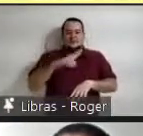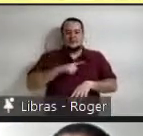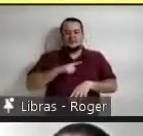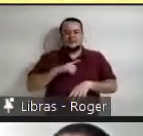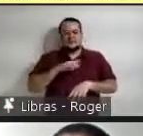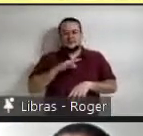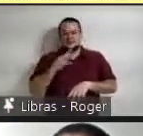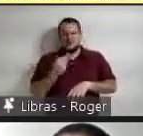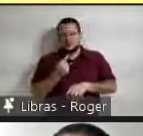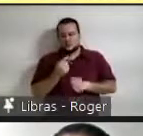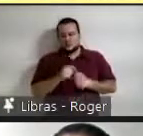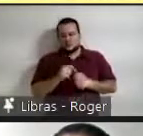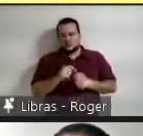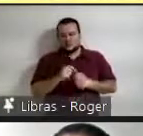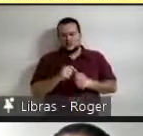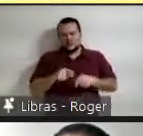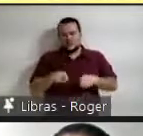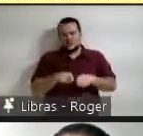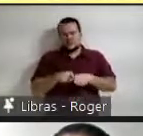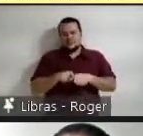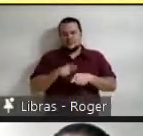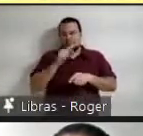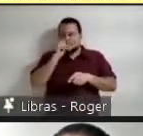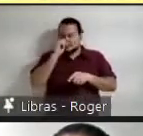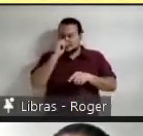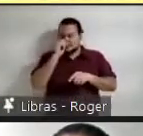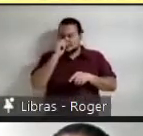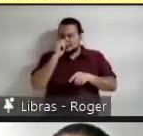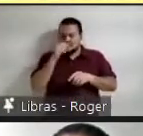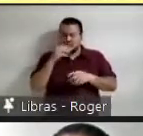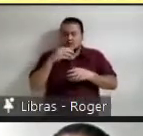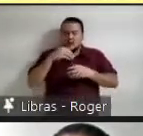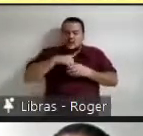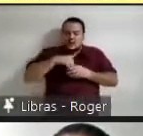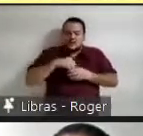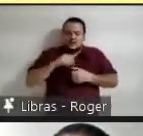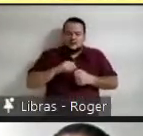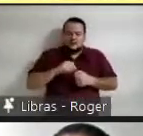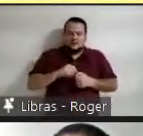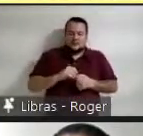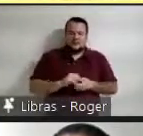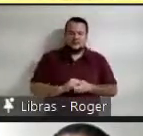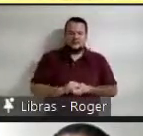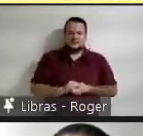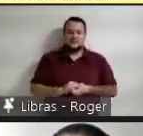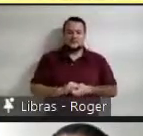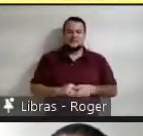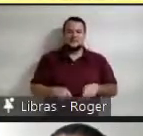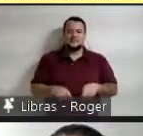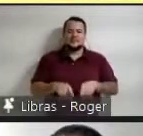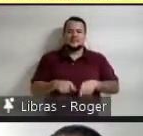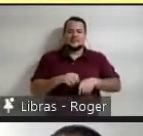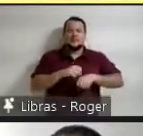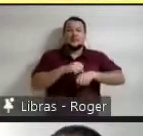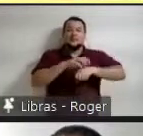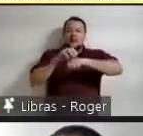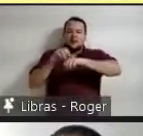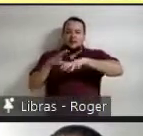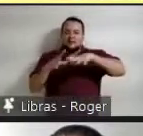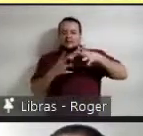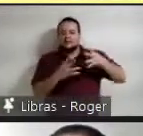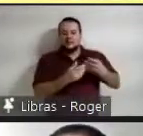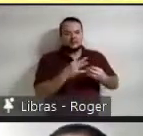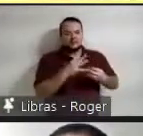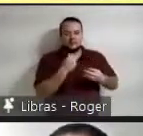mais internacionalização do que nós fazemos em relação ao que é produzido no resto do mundo